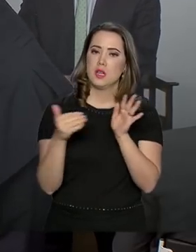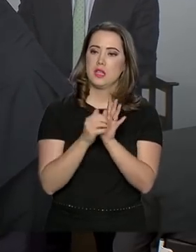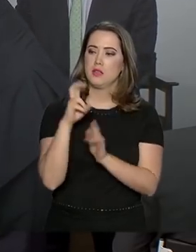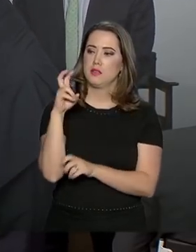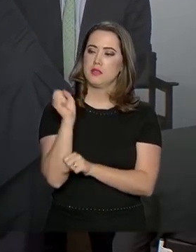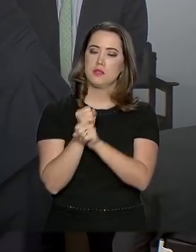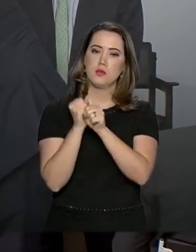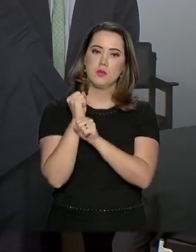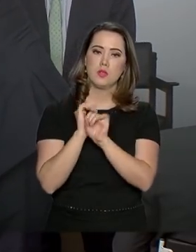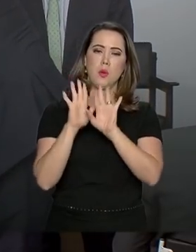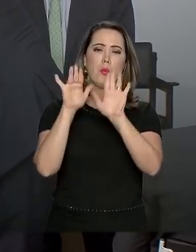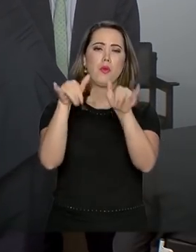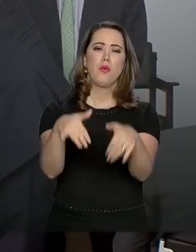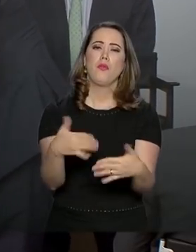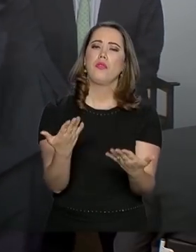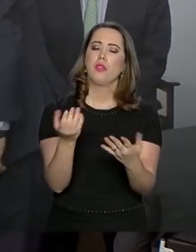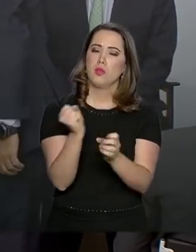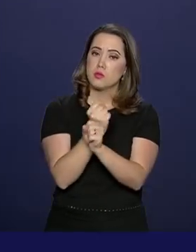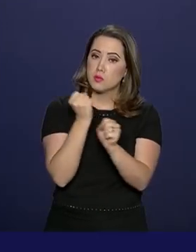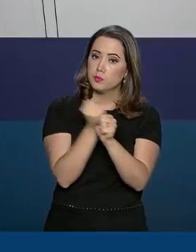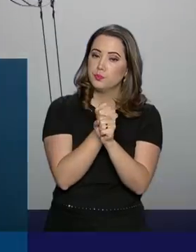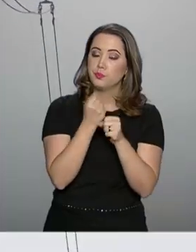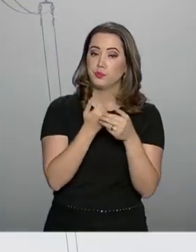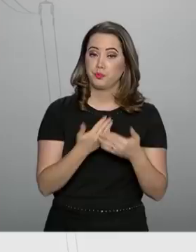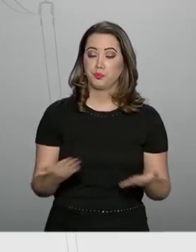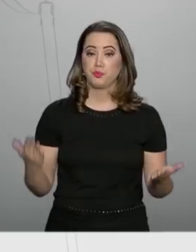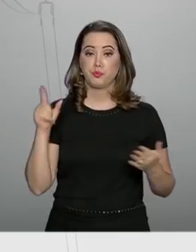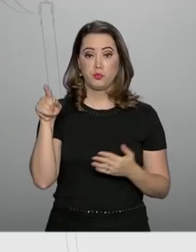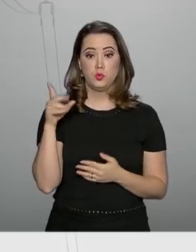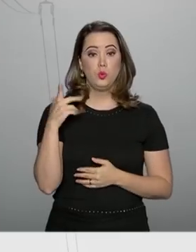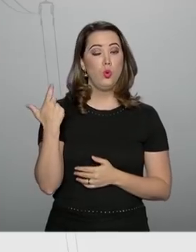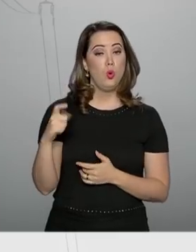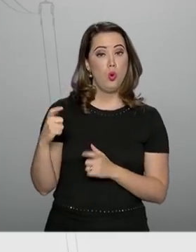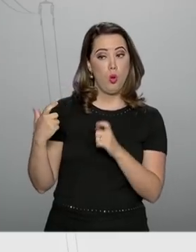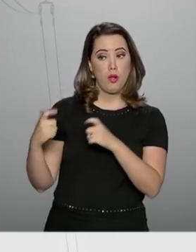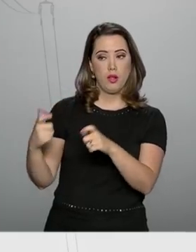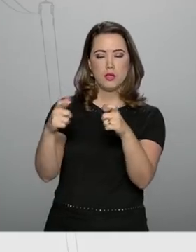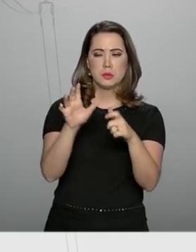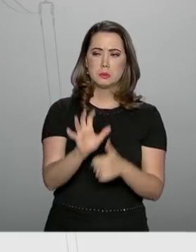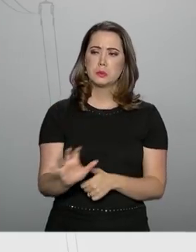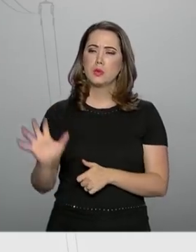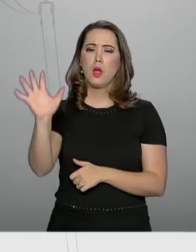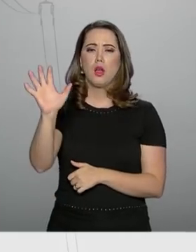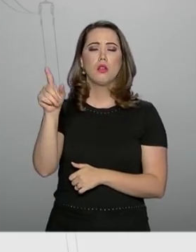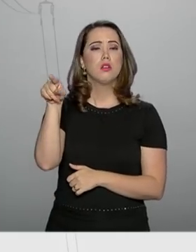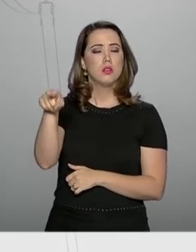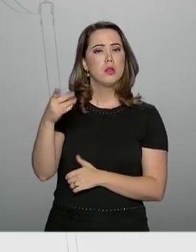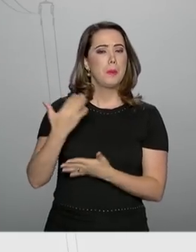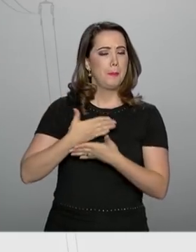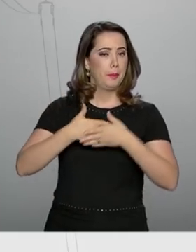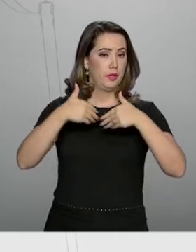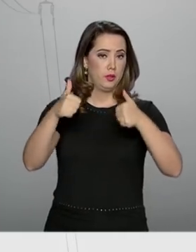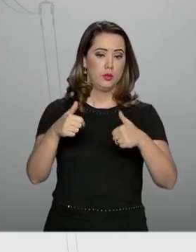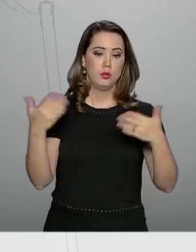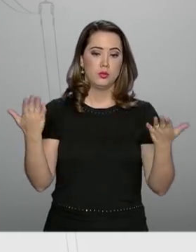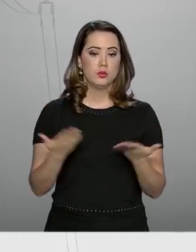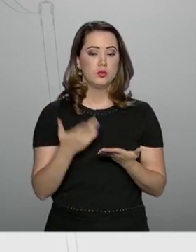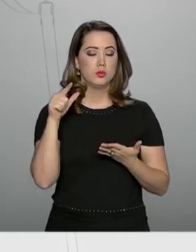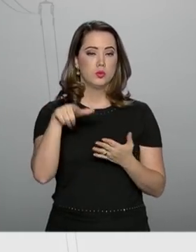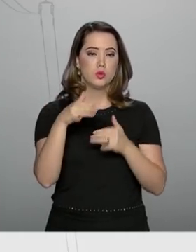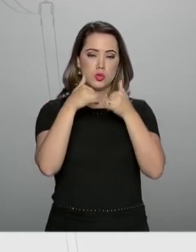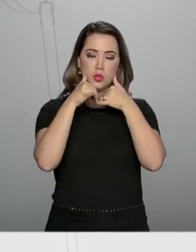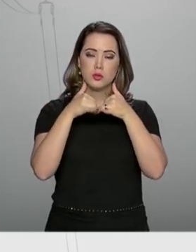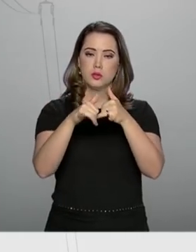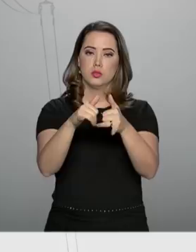anos para concluir os empreendimentos. As novas linhas de transmissão vão tornar mais robusta a rede de energia